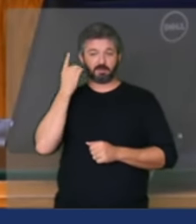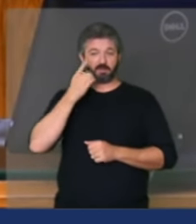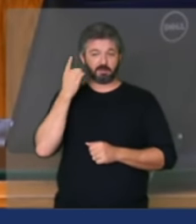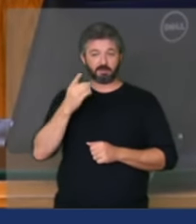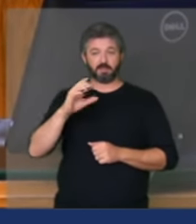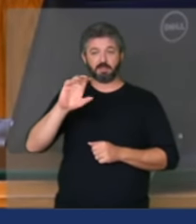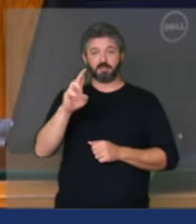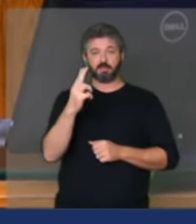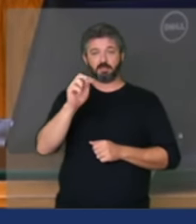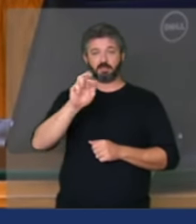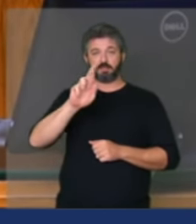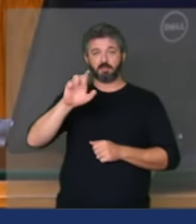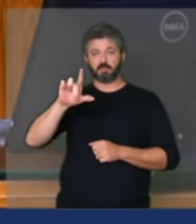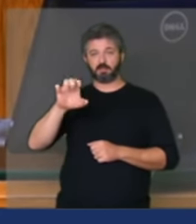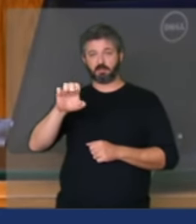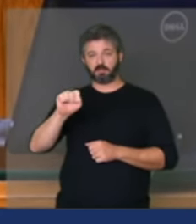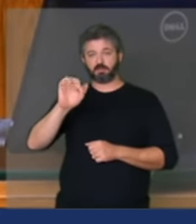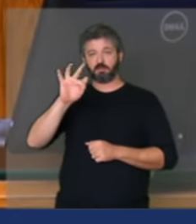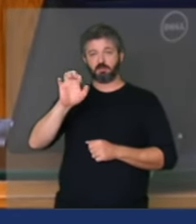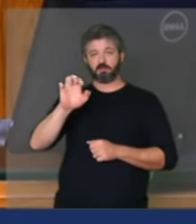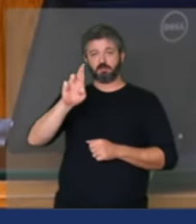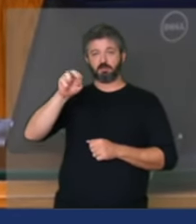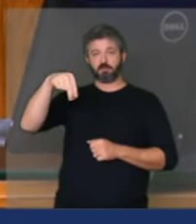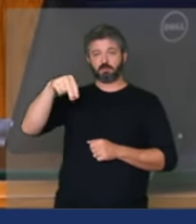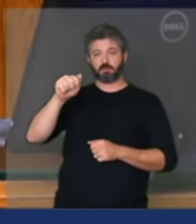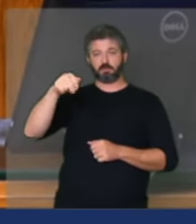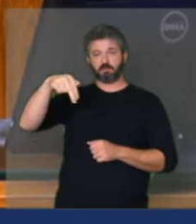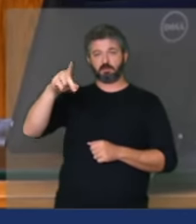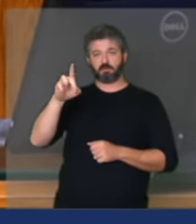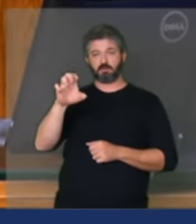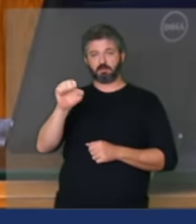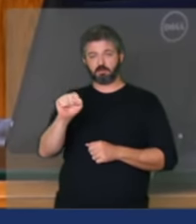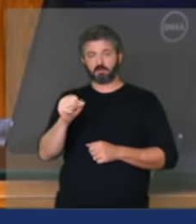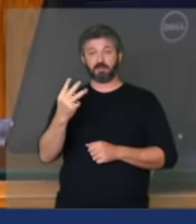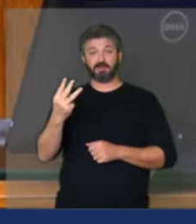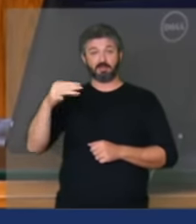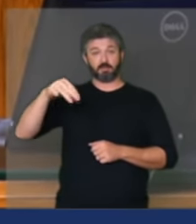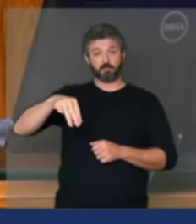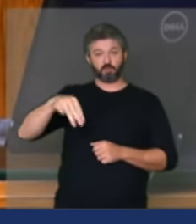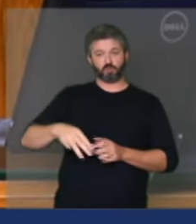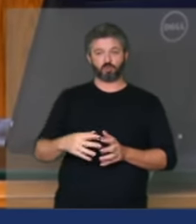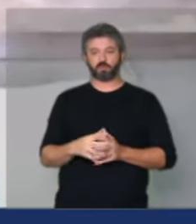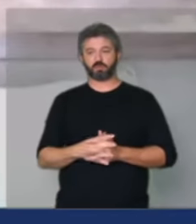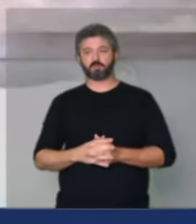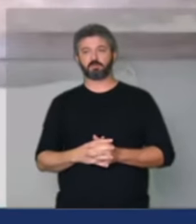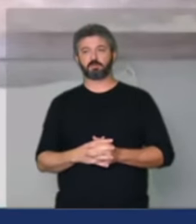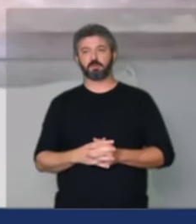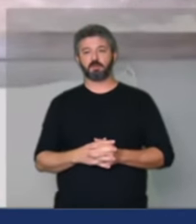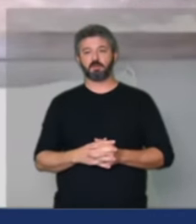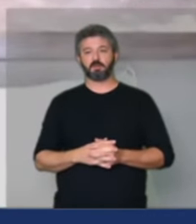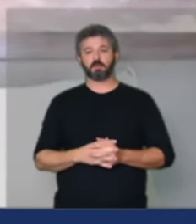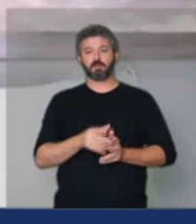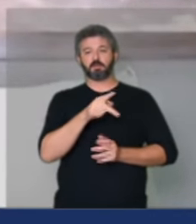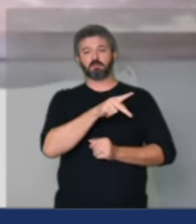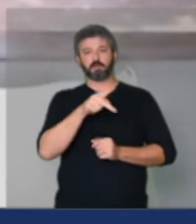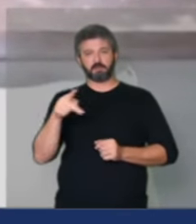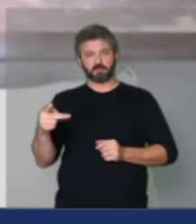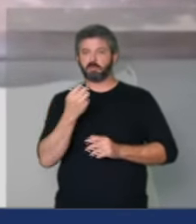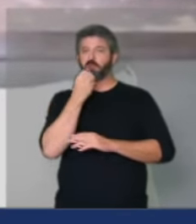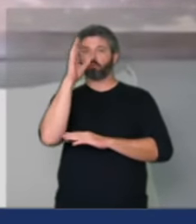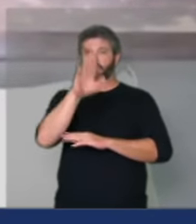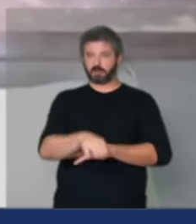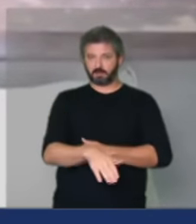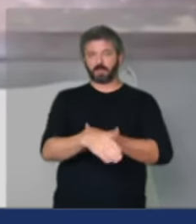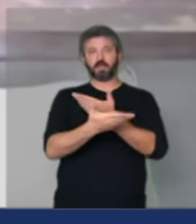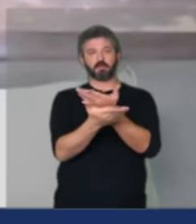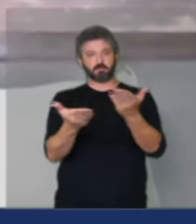Charles Fernandes pelo prazo de três minutos senhor presidente muito boa tarde a todos senhores deputados